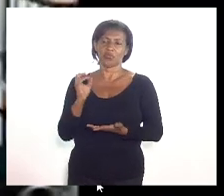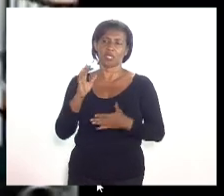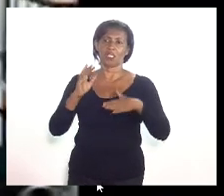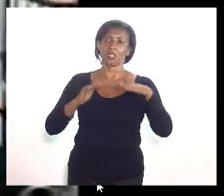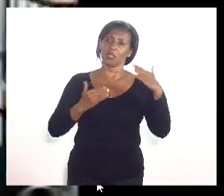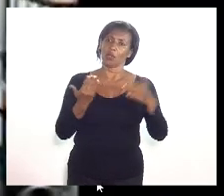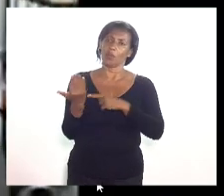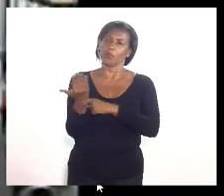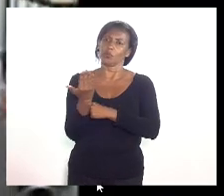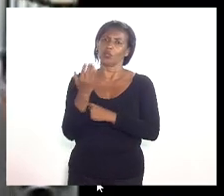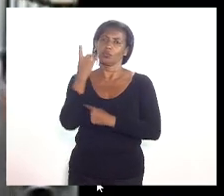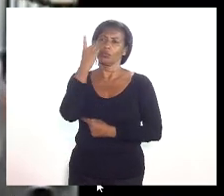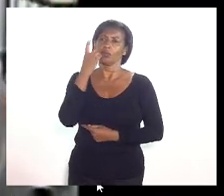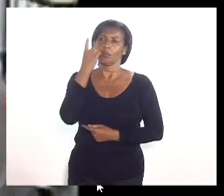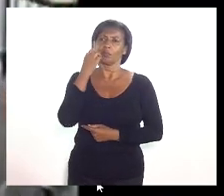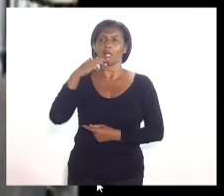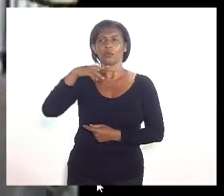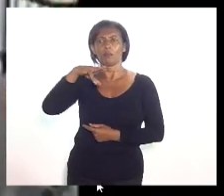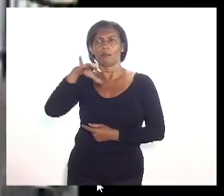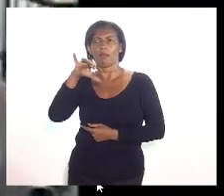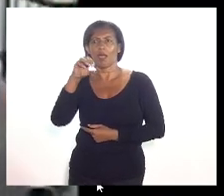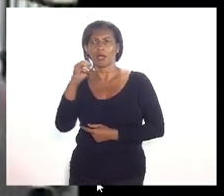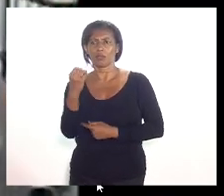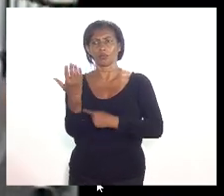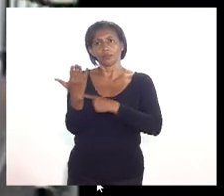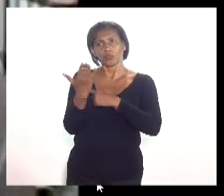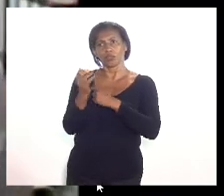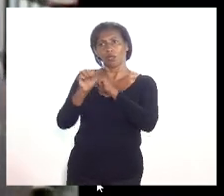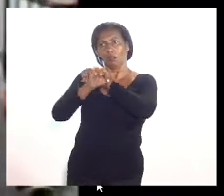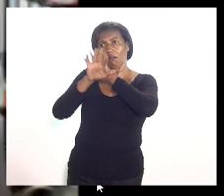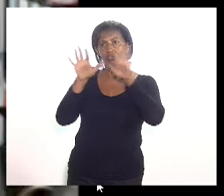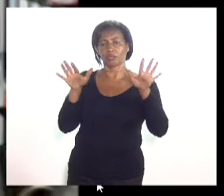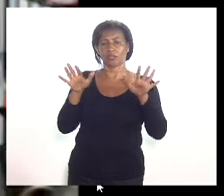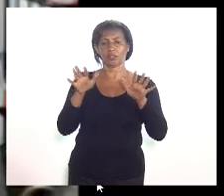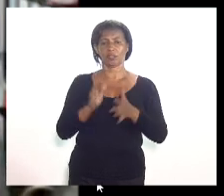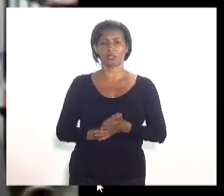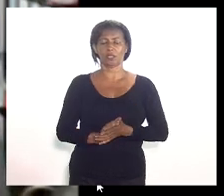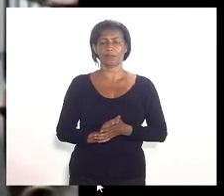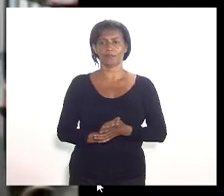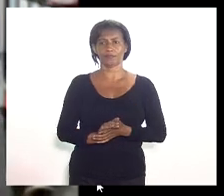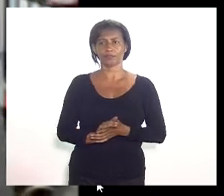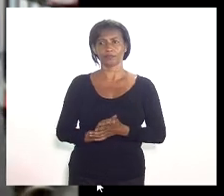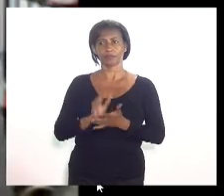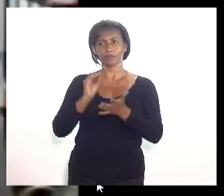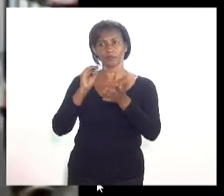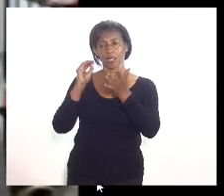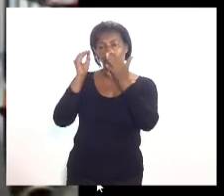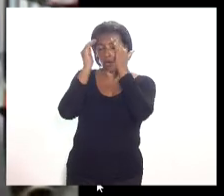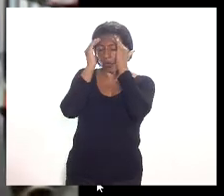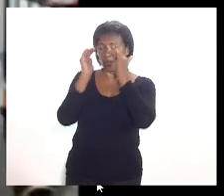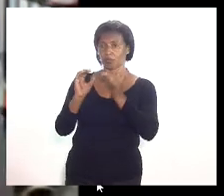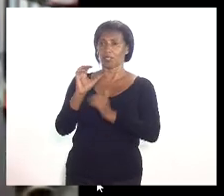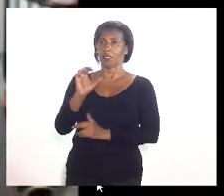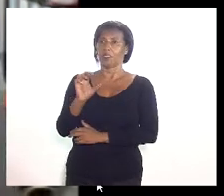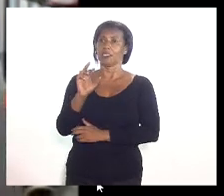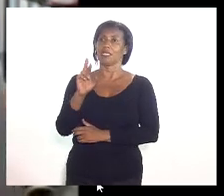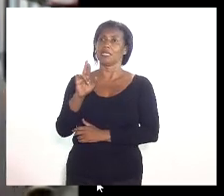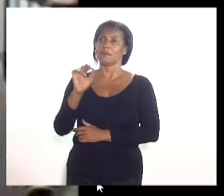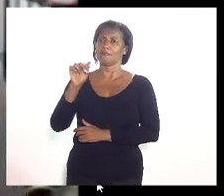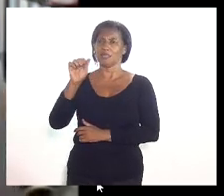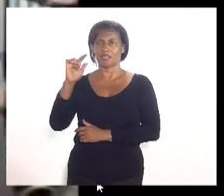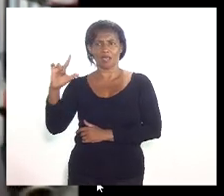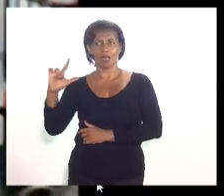deputado Luiz Paulo, que vai falar na sequência, possam esclarecer. mas como diz respeito à questão criminal, tem um tratamento